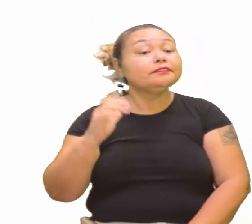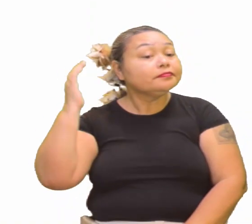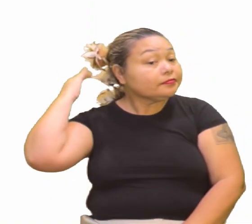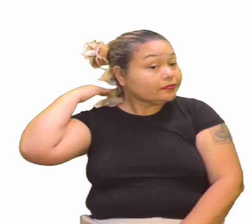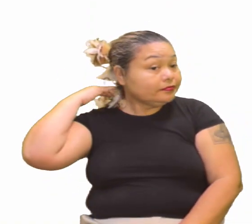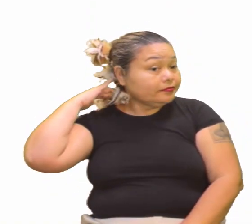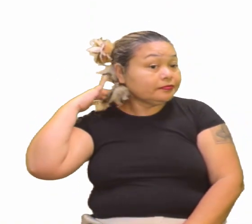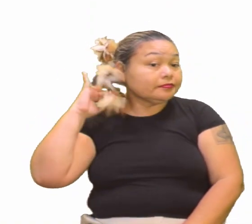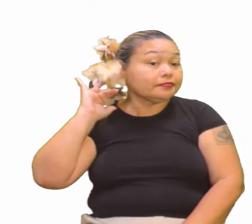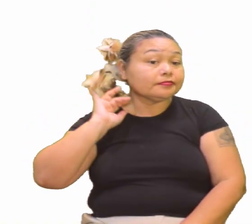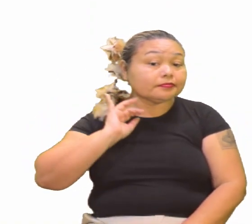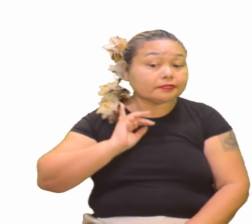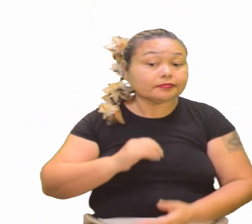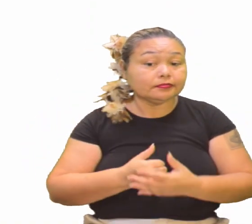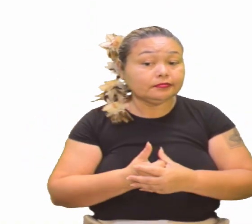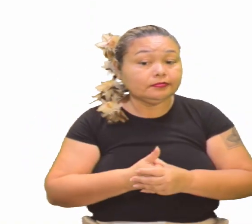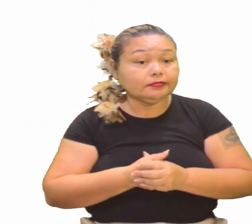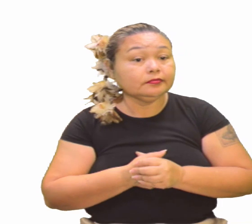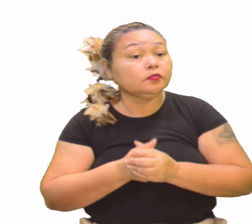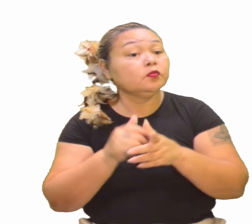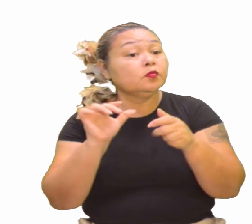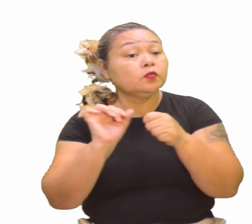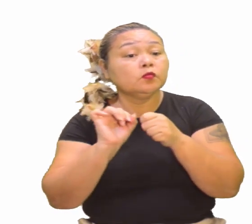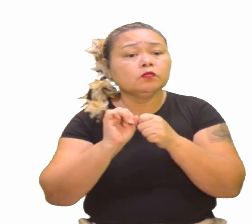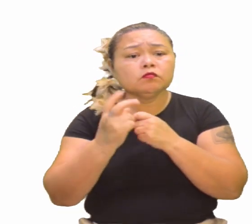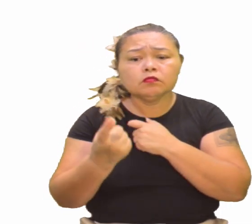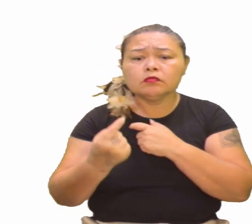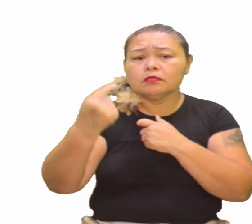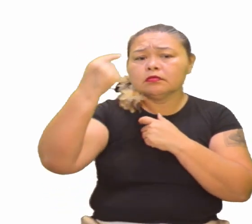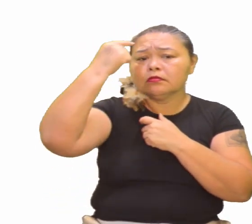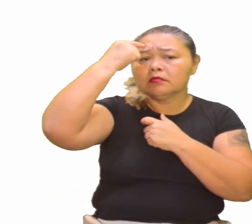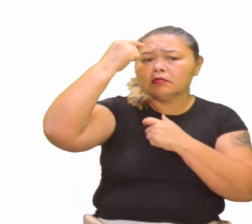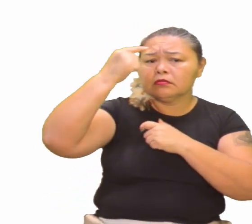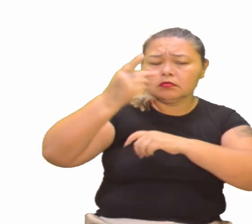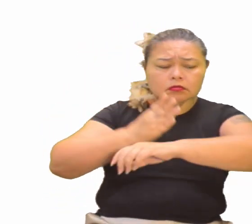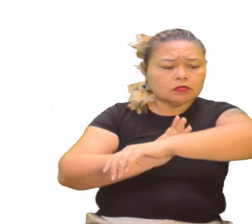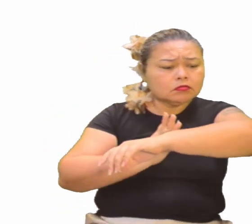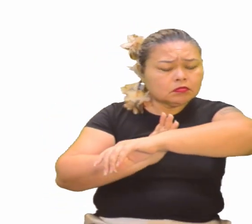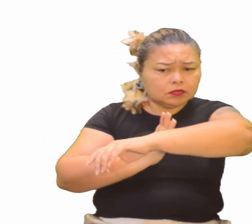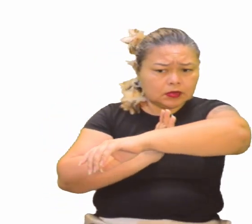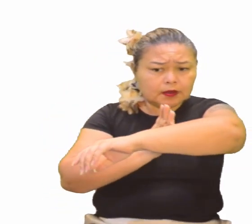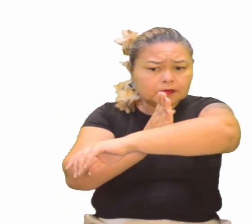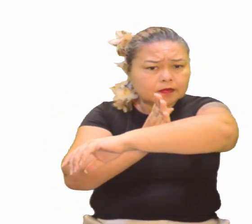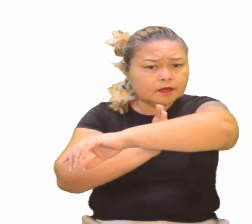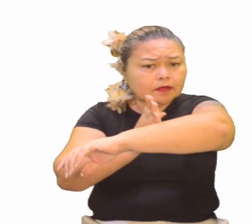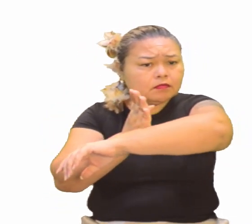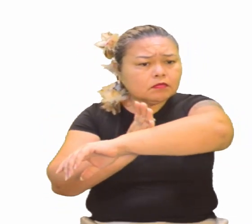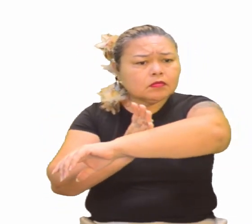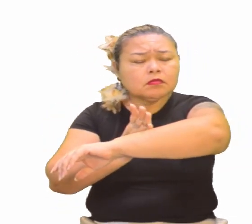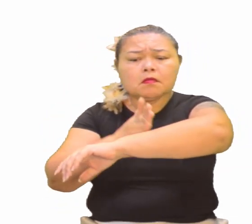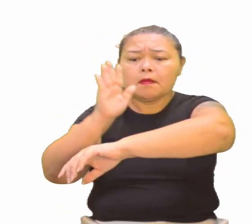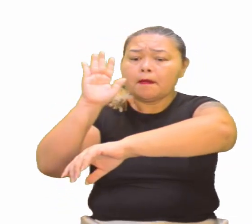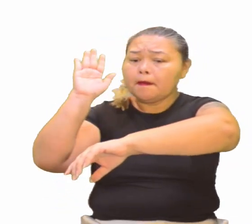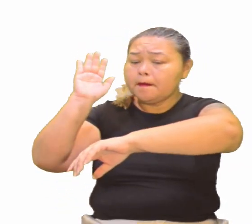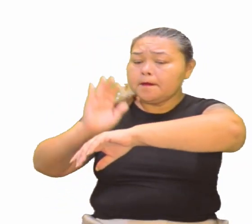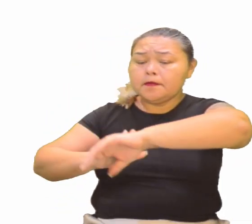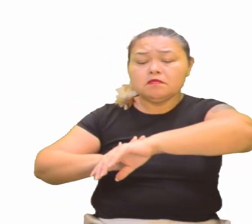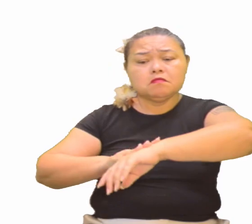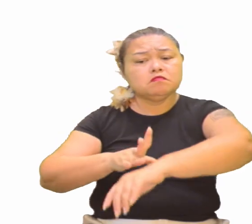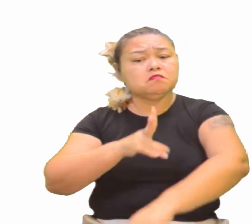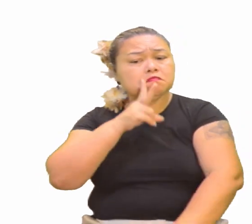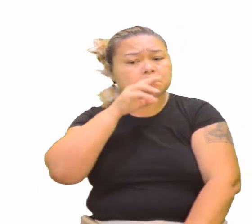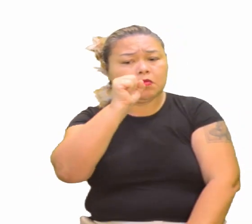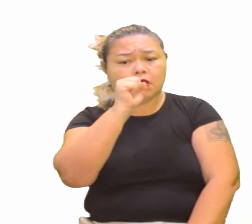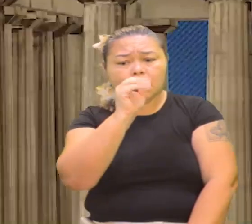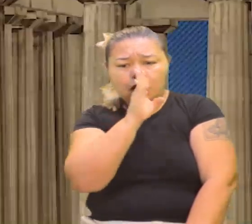A mentalidade medieval priorizava o quê? A superioridade da fé, gente. Então, era assim. Tudo, vem aqui com a gente,